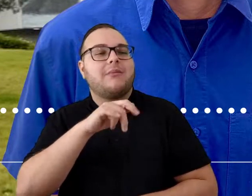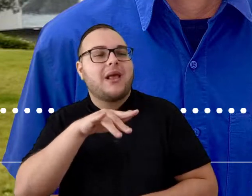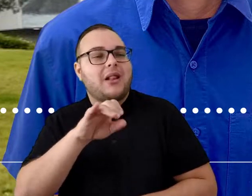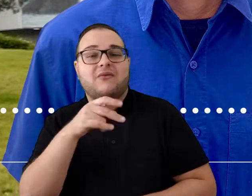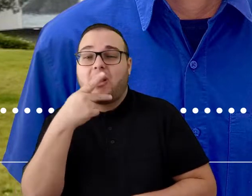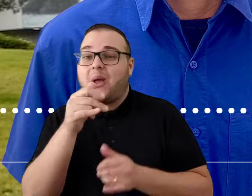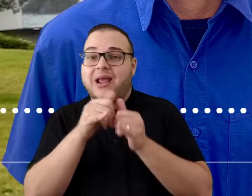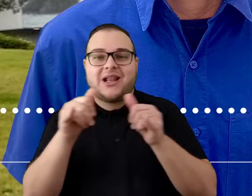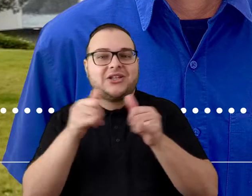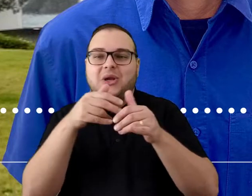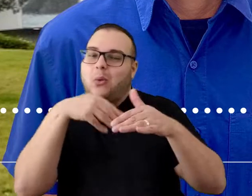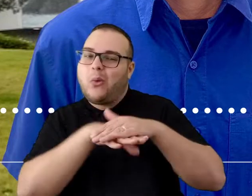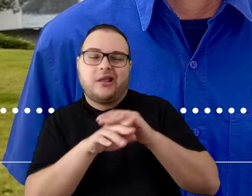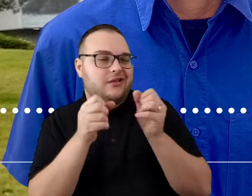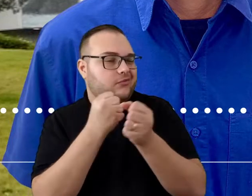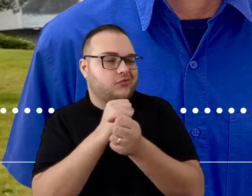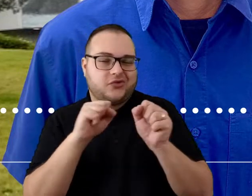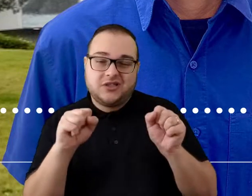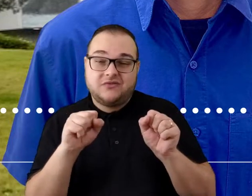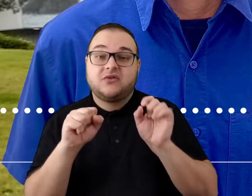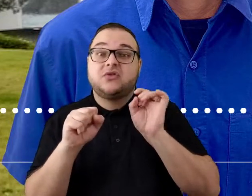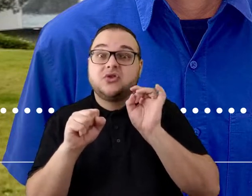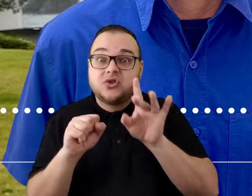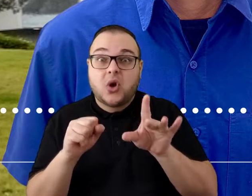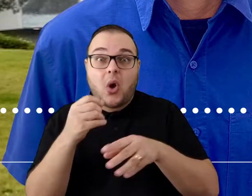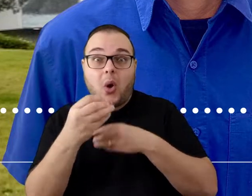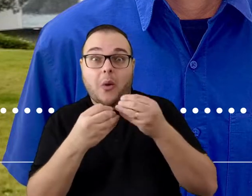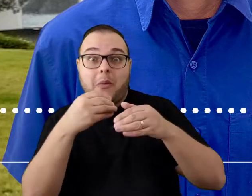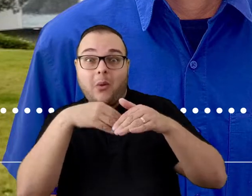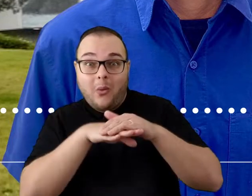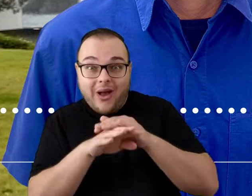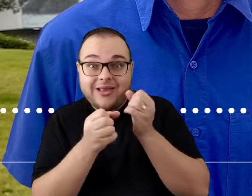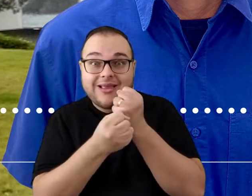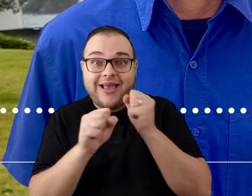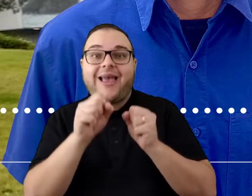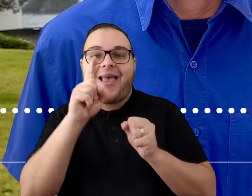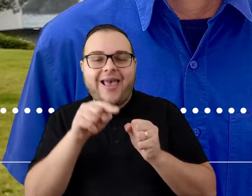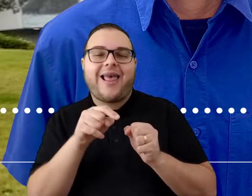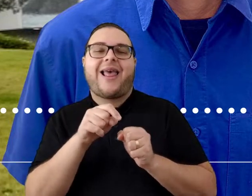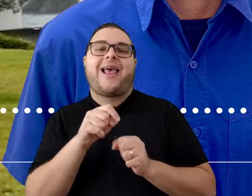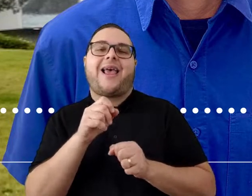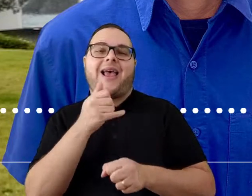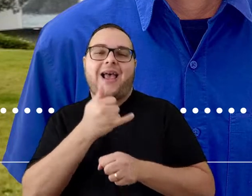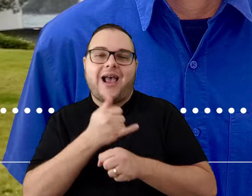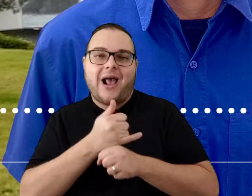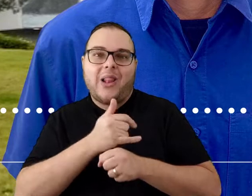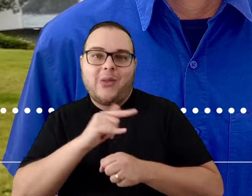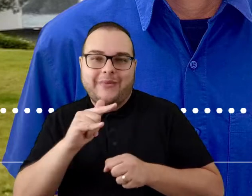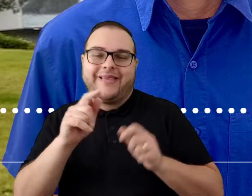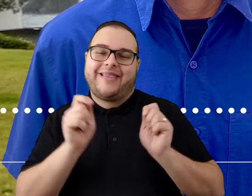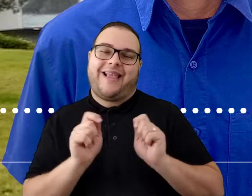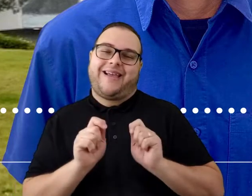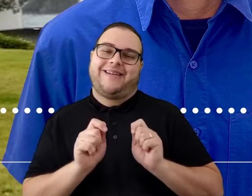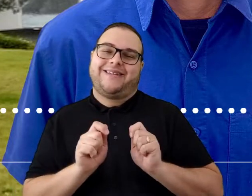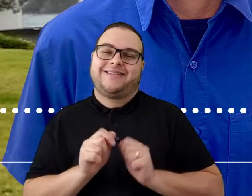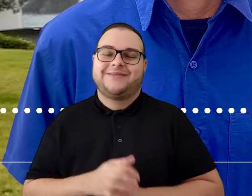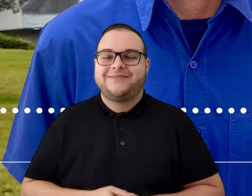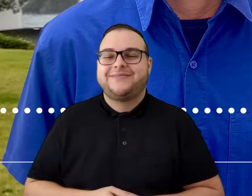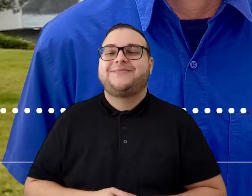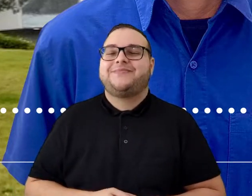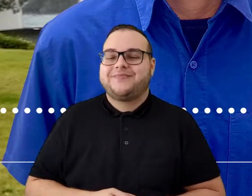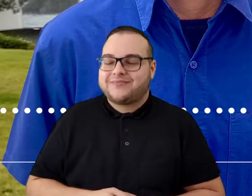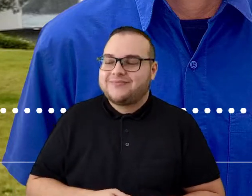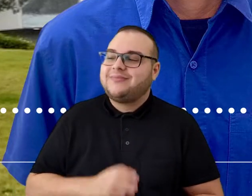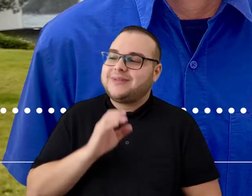jeito de armazenar. O único jeito de armazenar energia é fazer alumínio. É energia empacotada, ele falava. Inclusive, a CBA